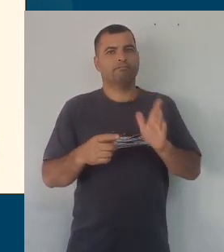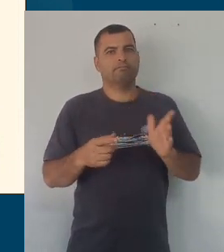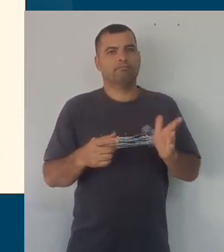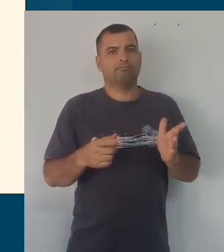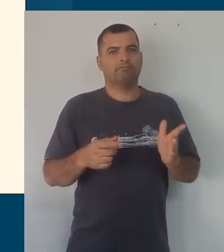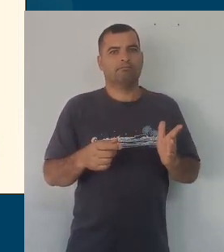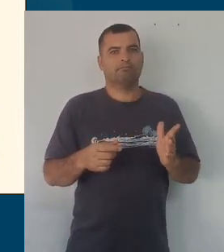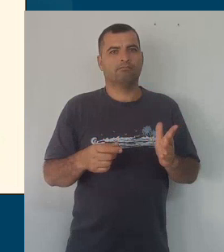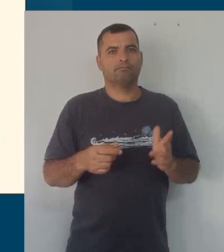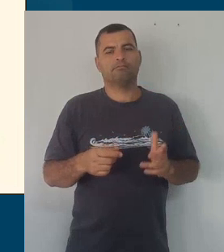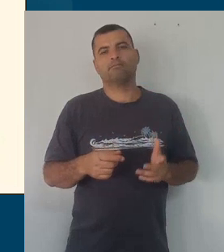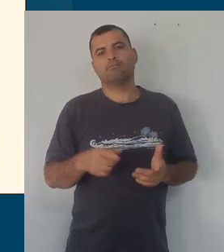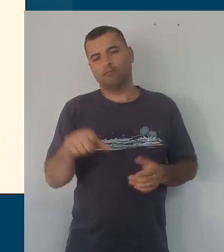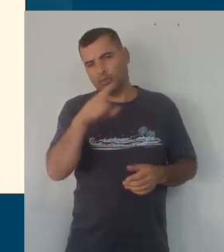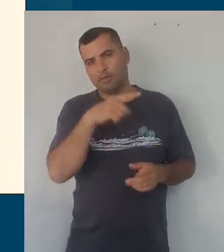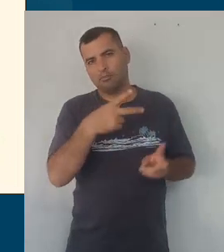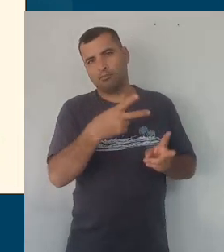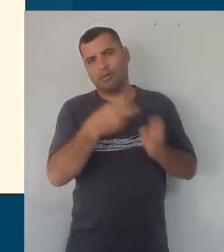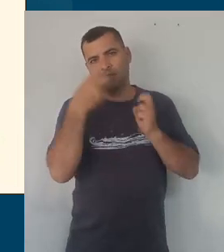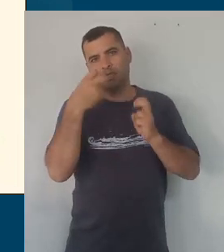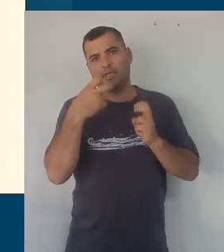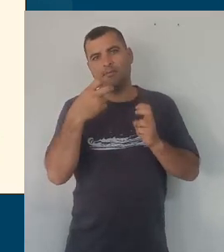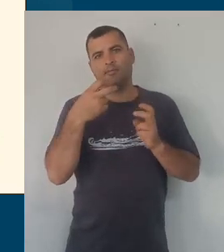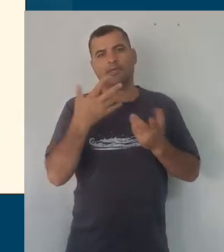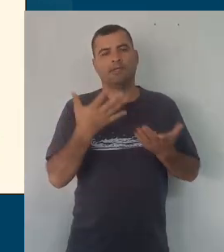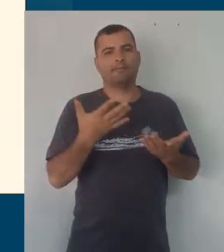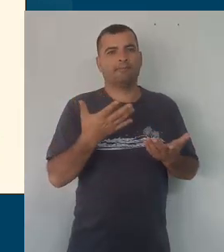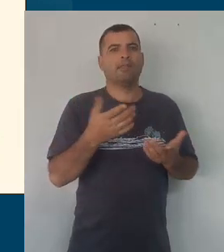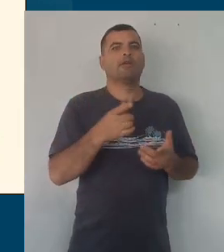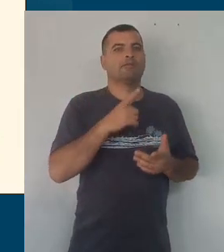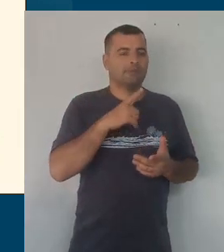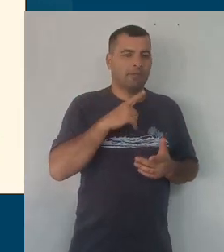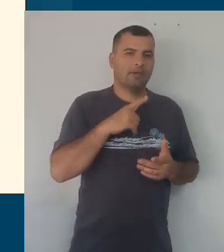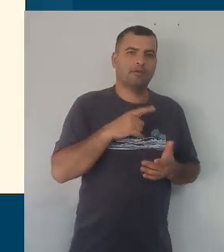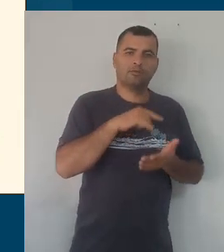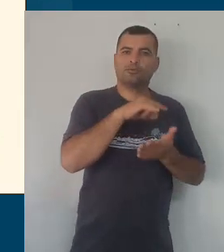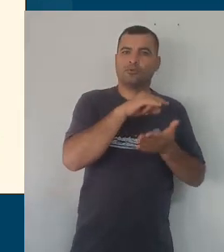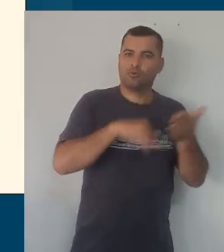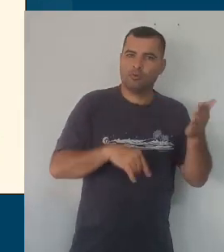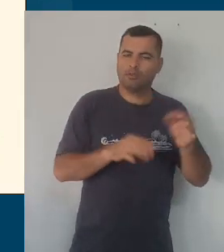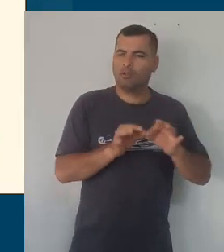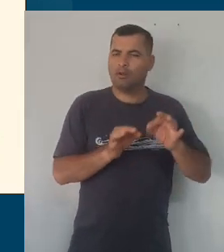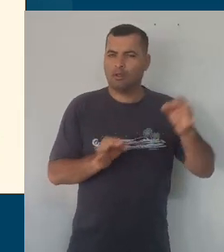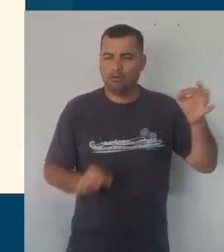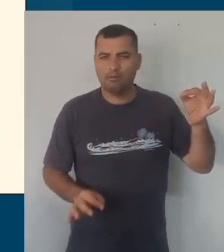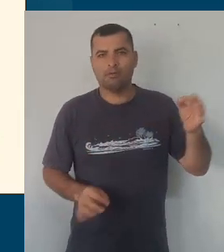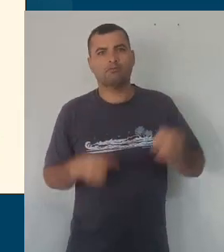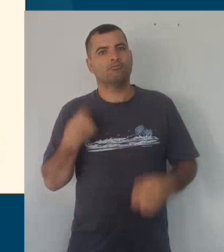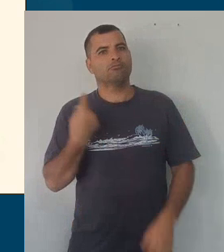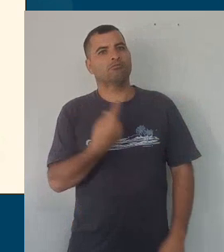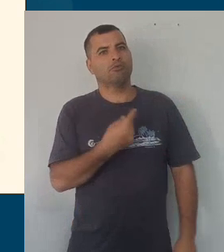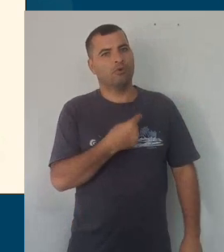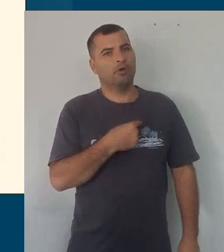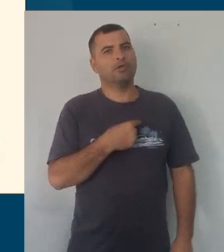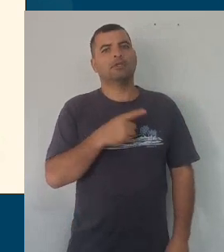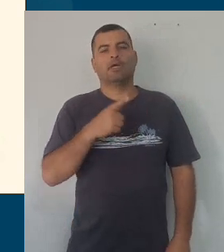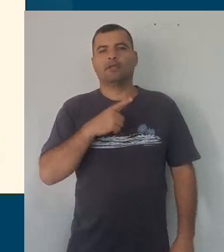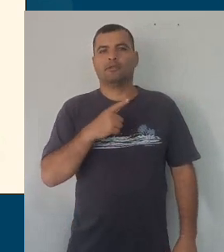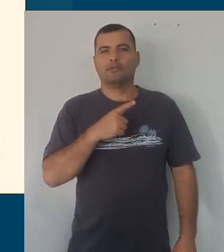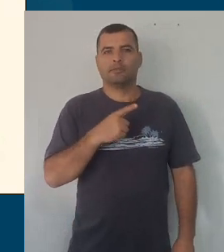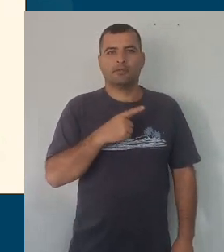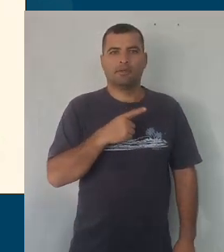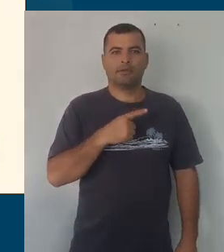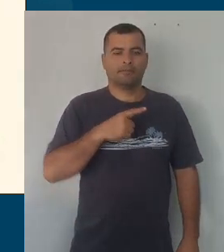vocês vão verificar uma parte, inclusive, extensa do documento, que nós estamos nos